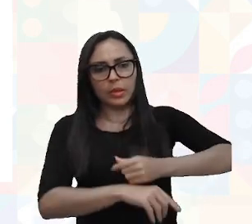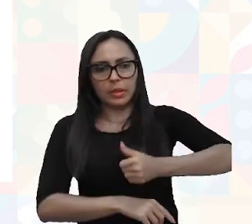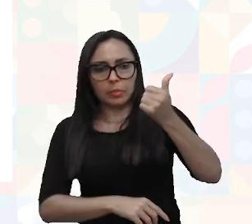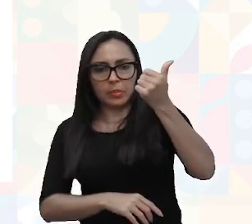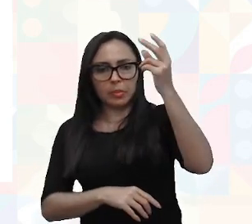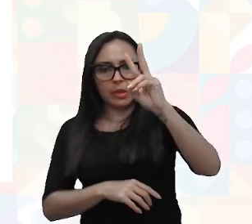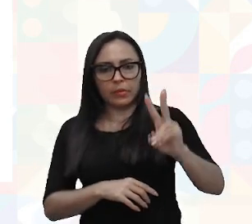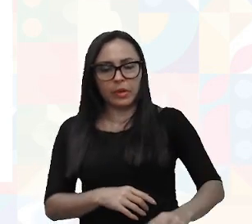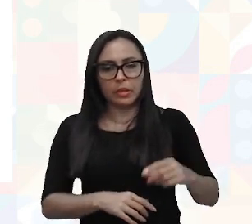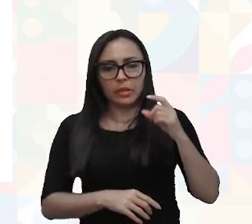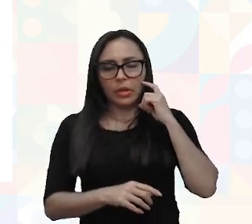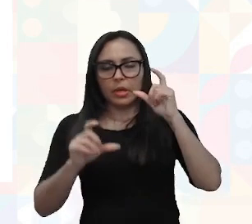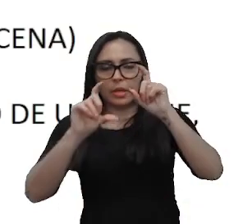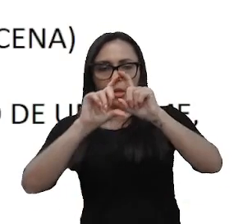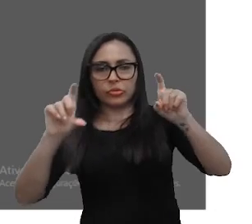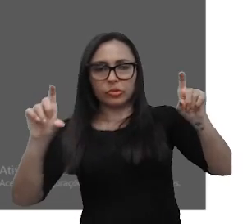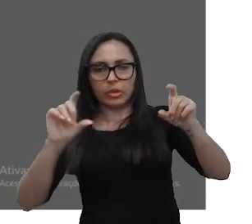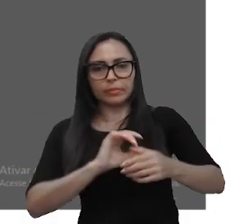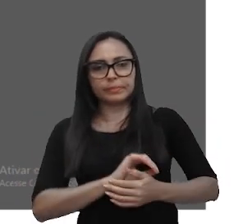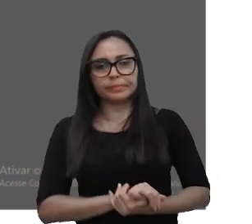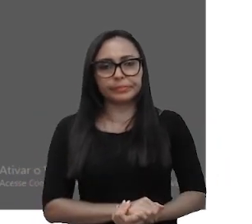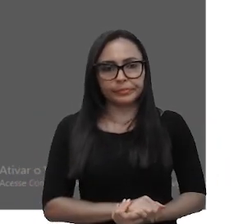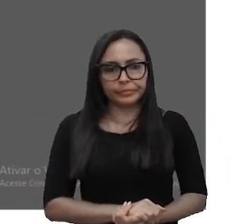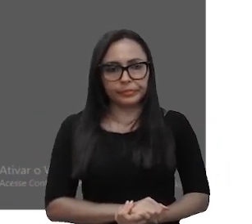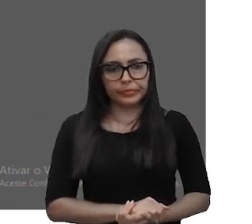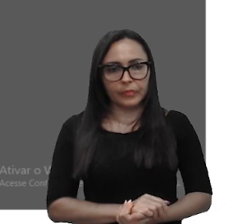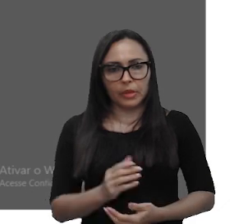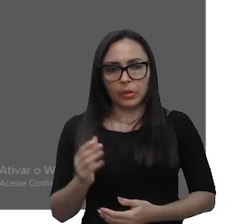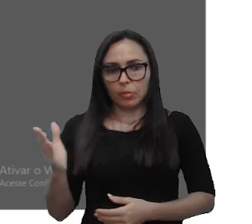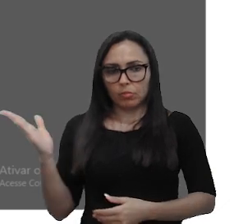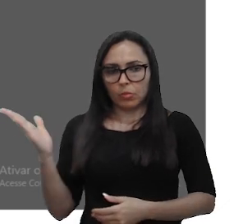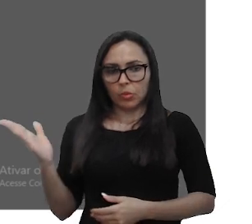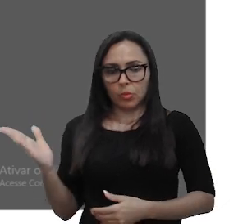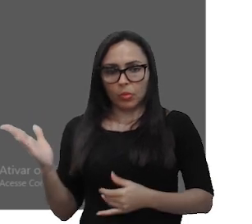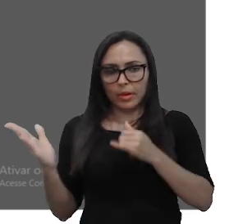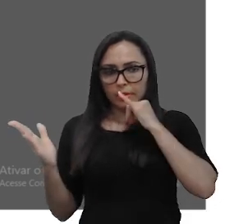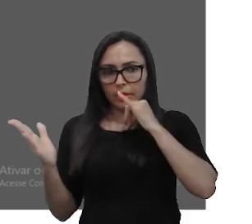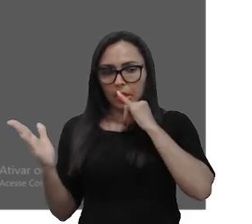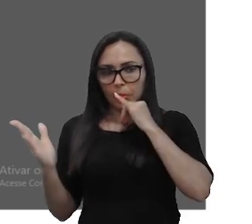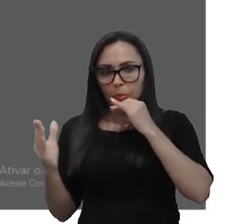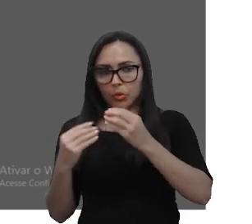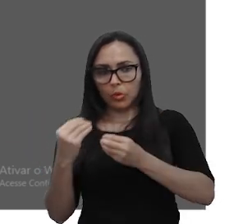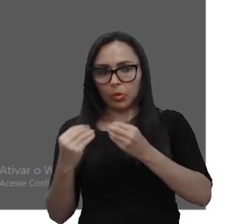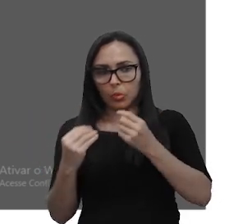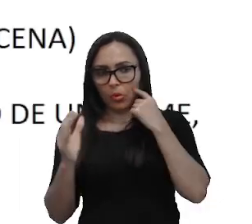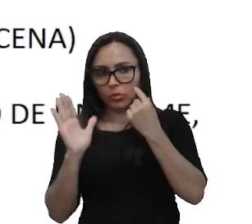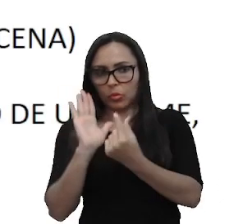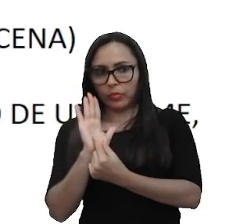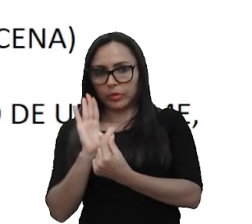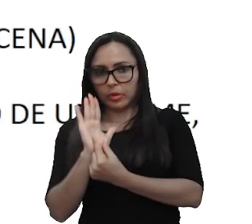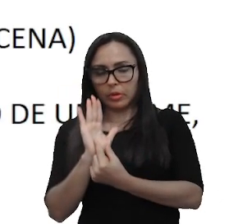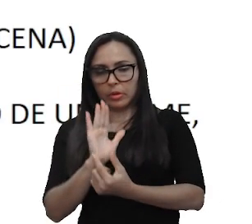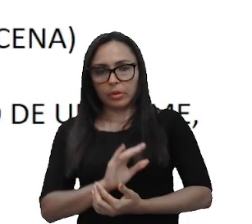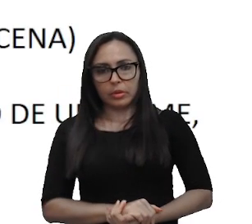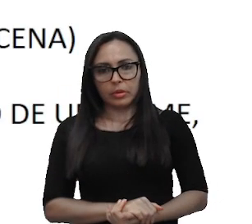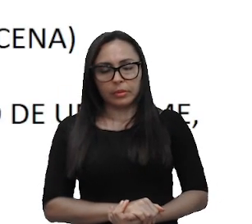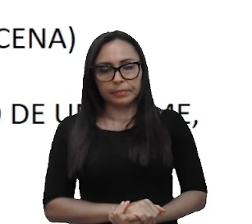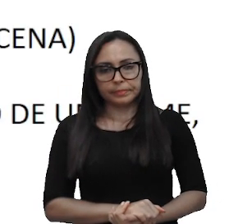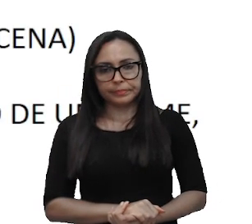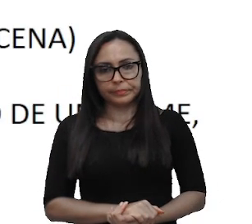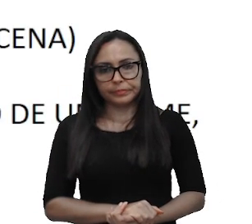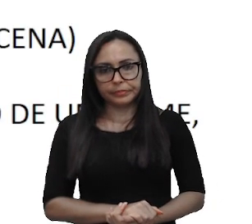caixa alta, né, aqui é um pouco do layout, de como é, o software, e